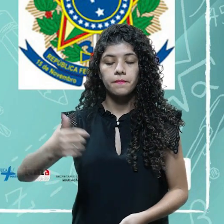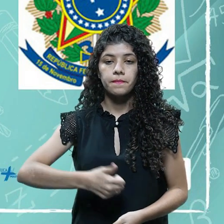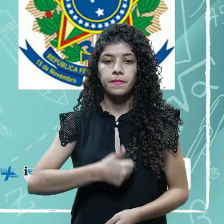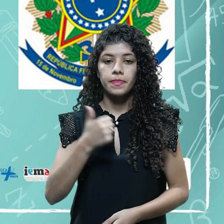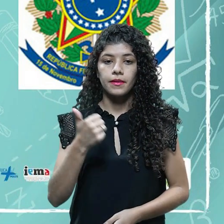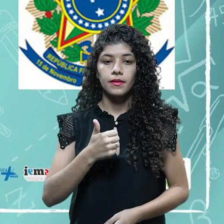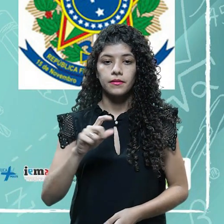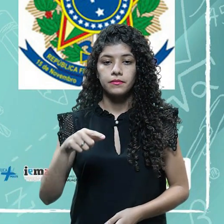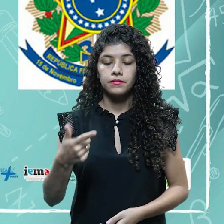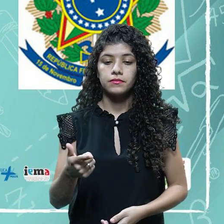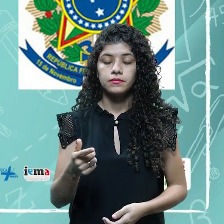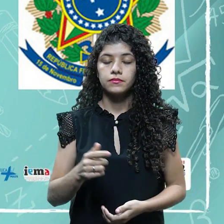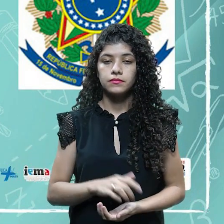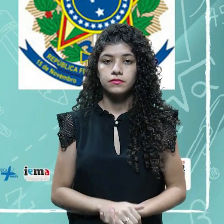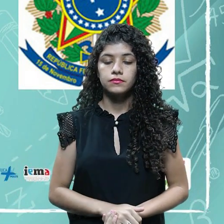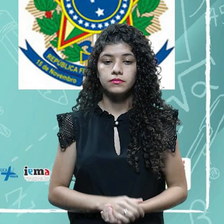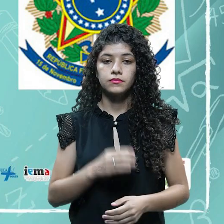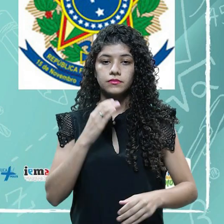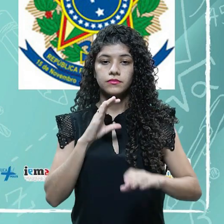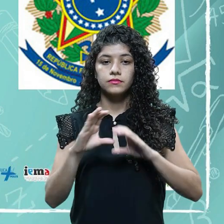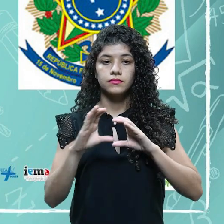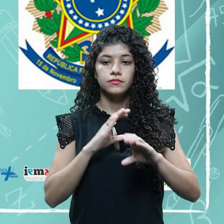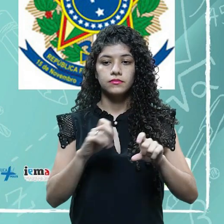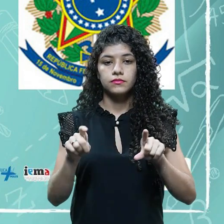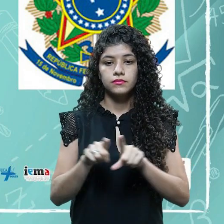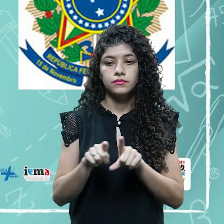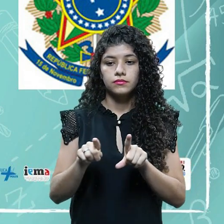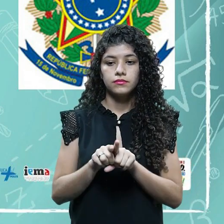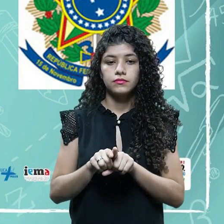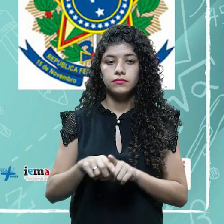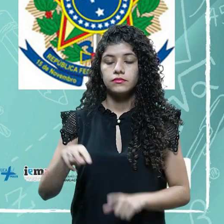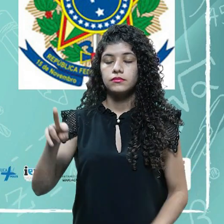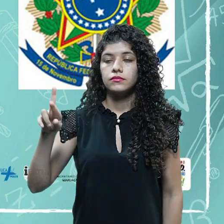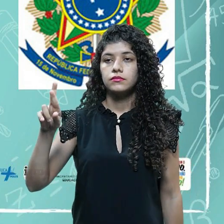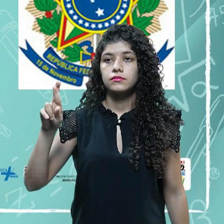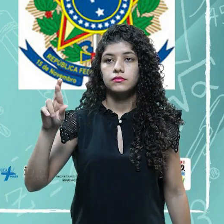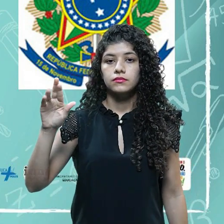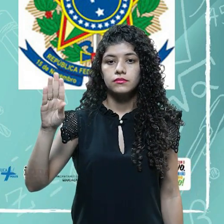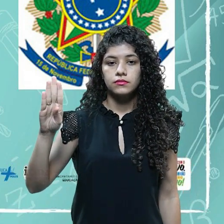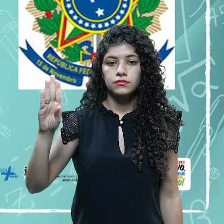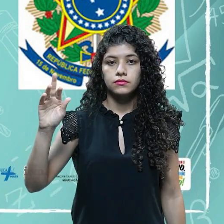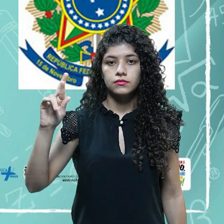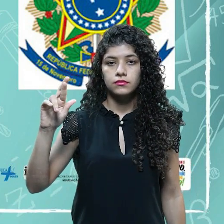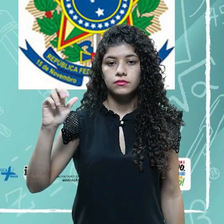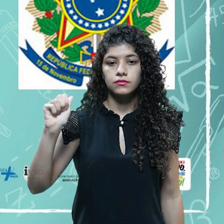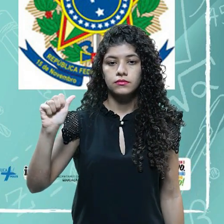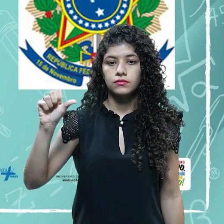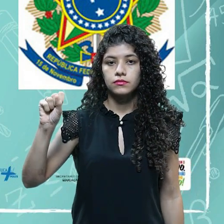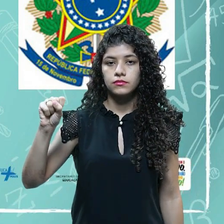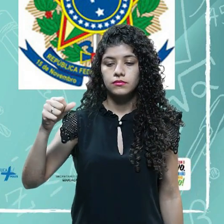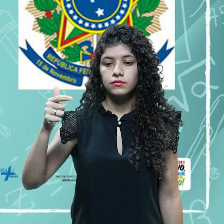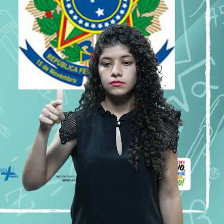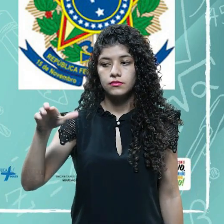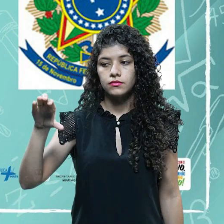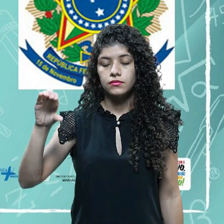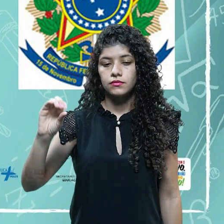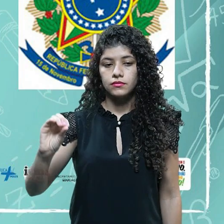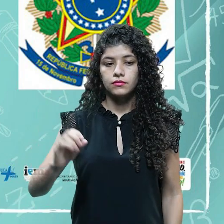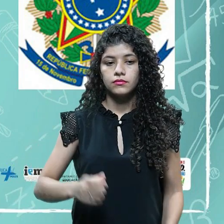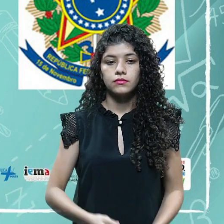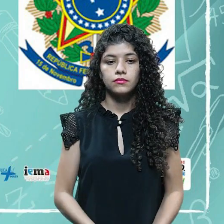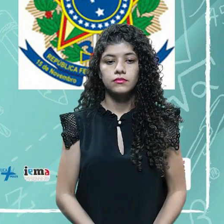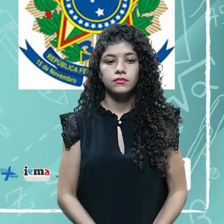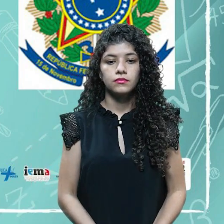E, claro, as armas nacionais, que são o quê? Congresso Nacional, Palácio da Presidência da República, Residência do Presidente da República,